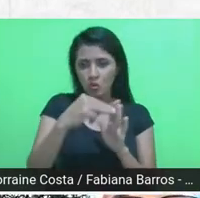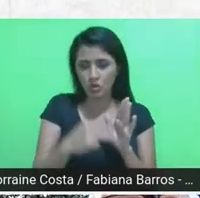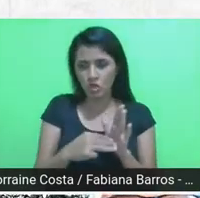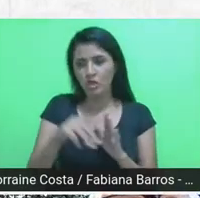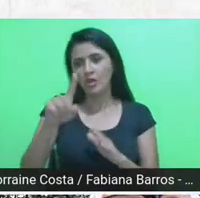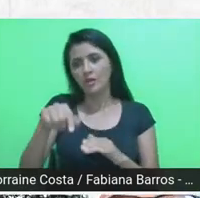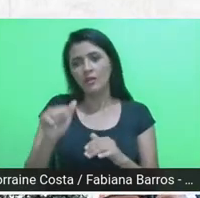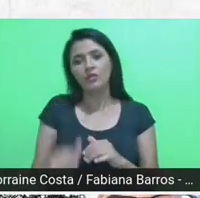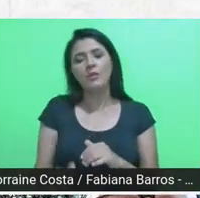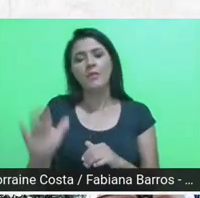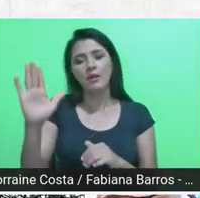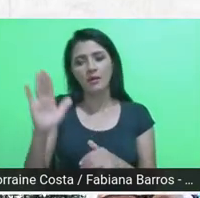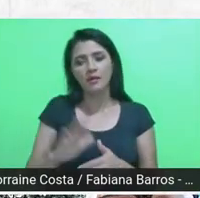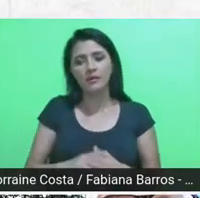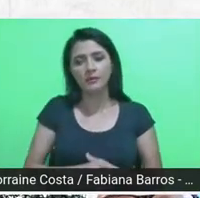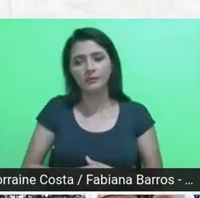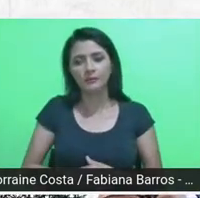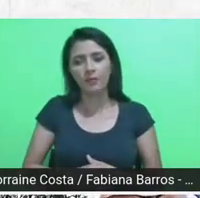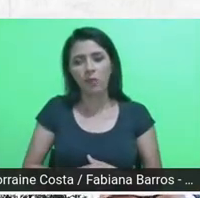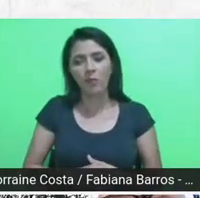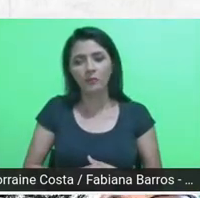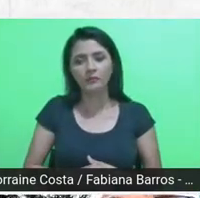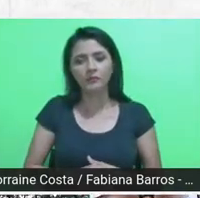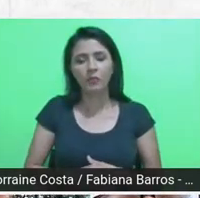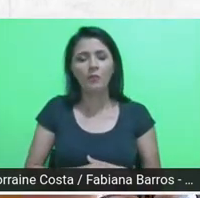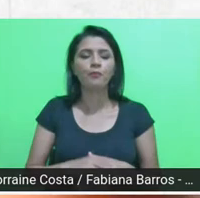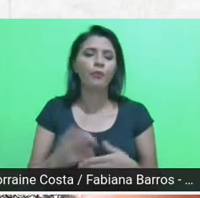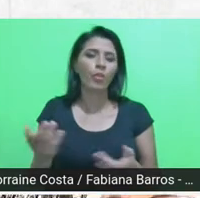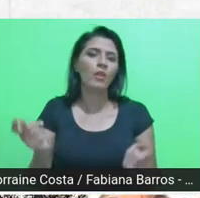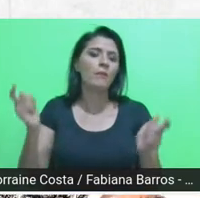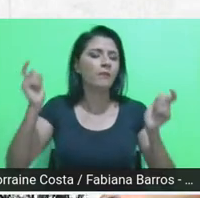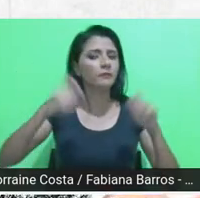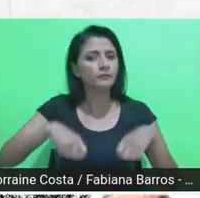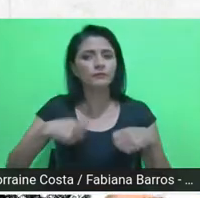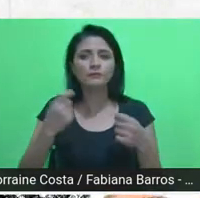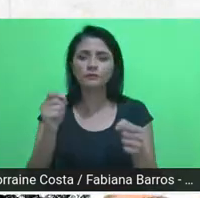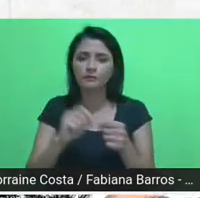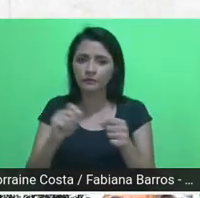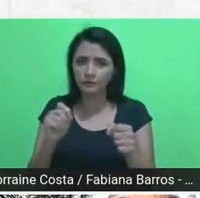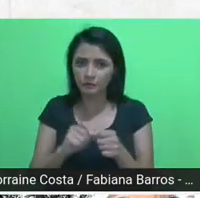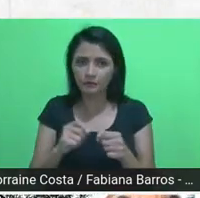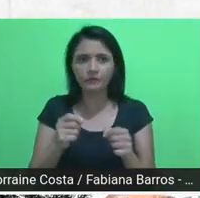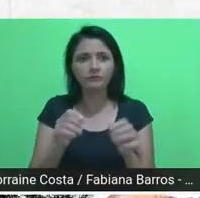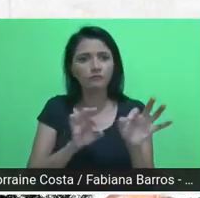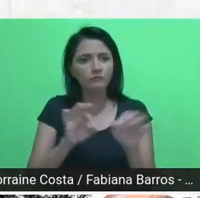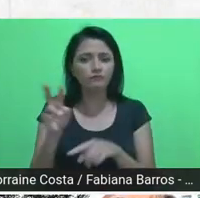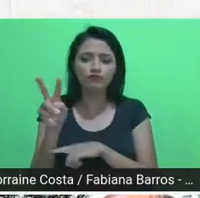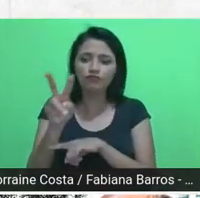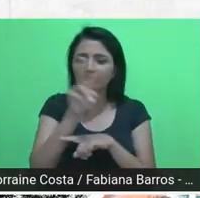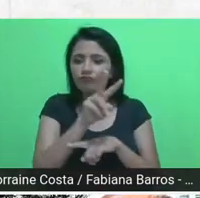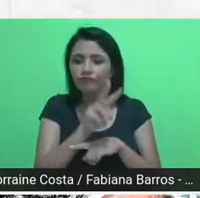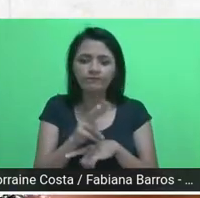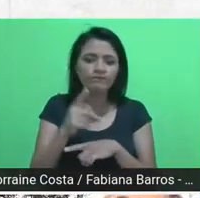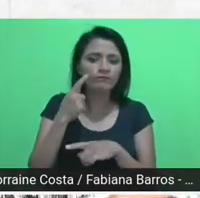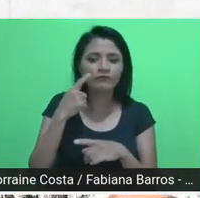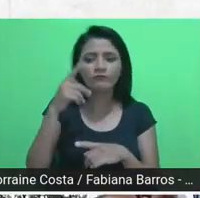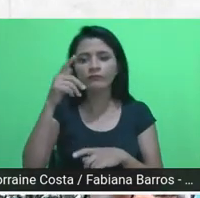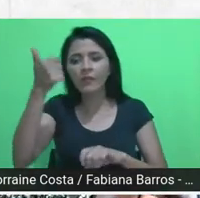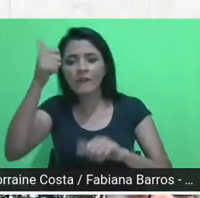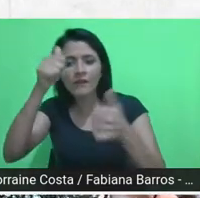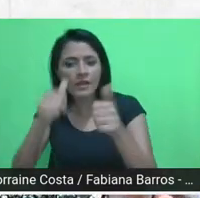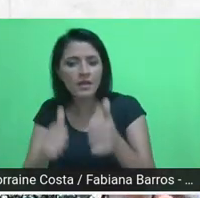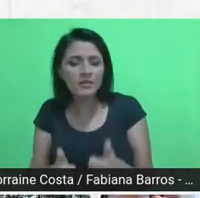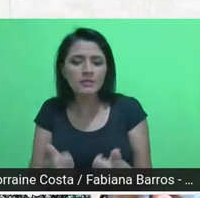capaz de fazer o monitoramento, a avaliação do